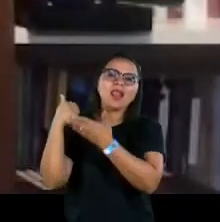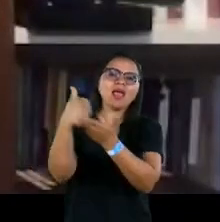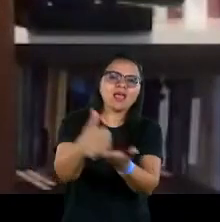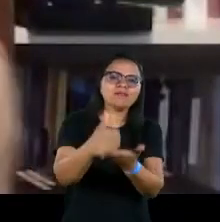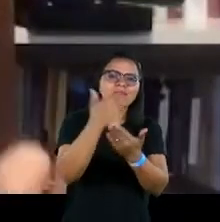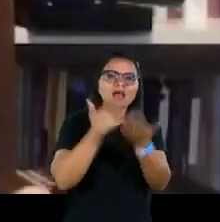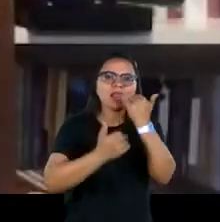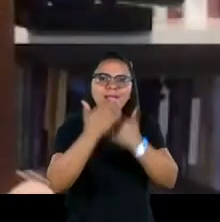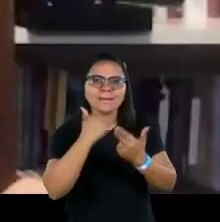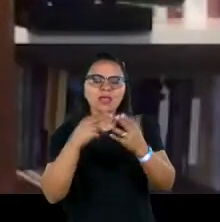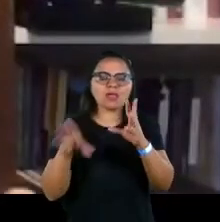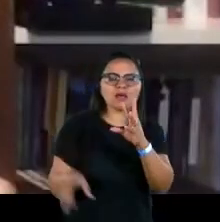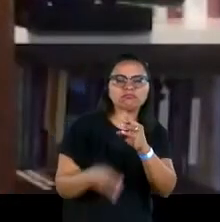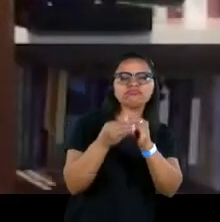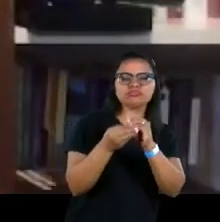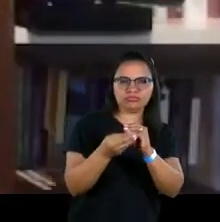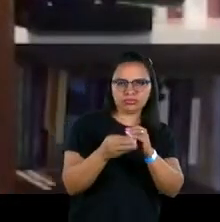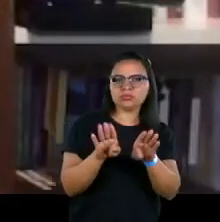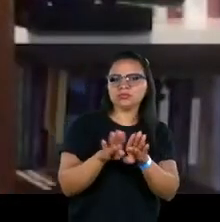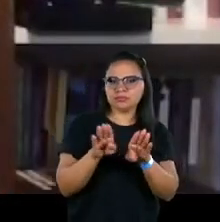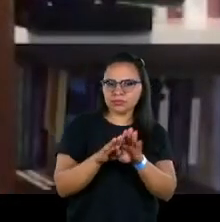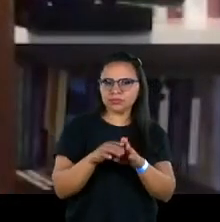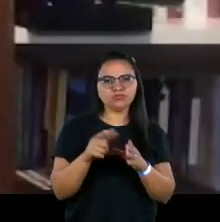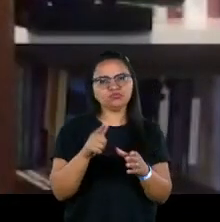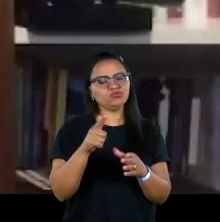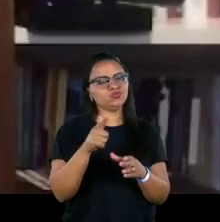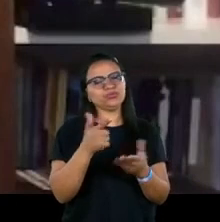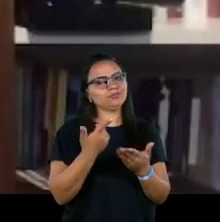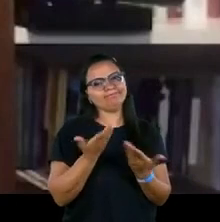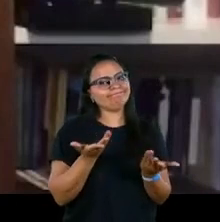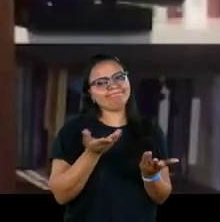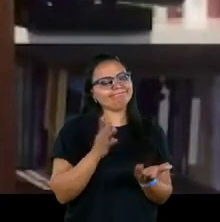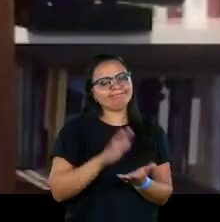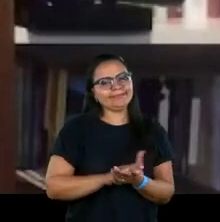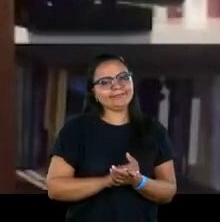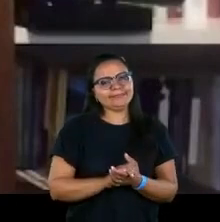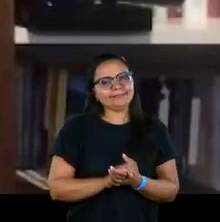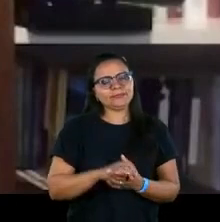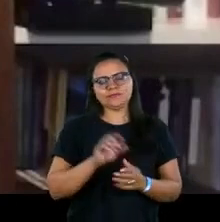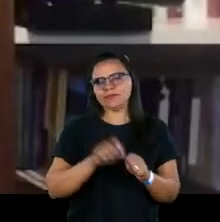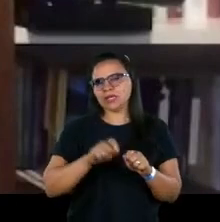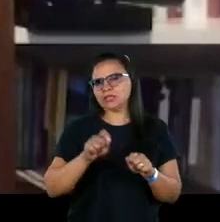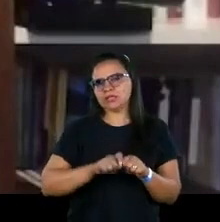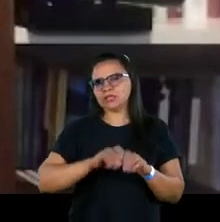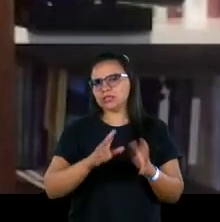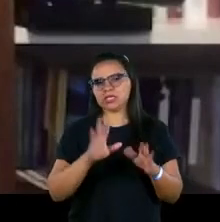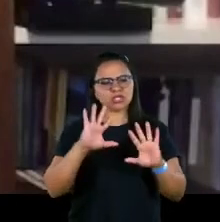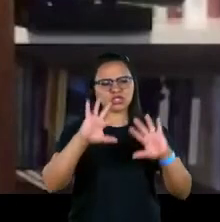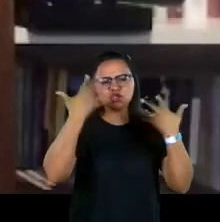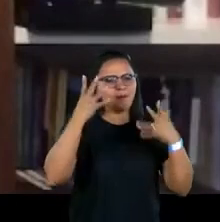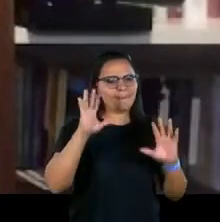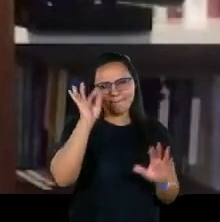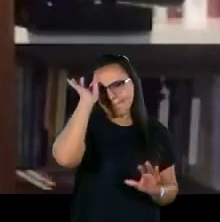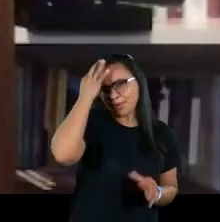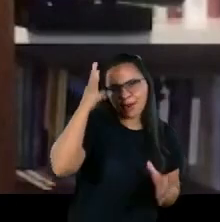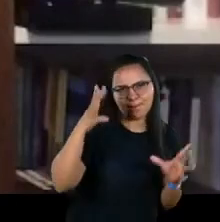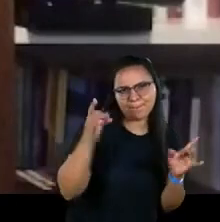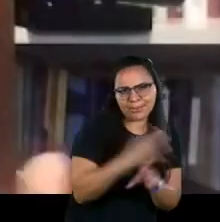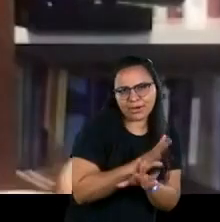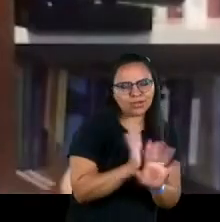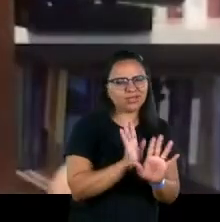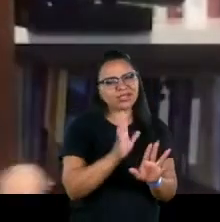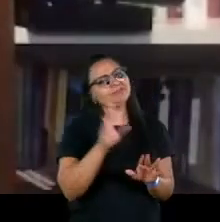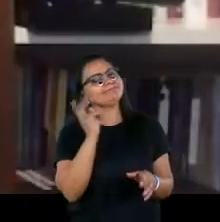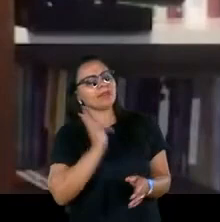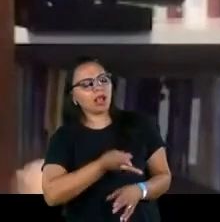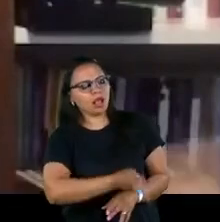alimento. Complementarmente, inclusive, não tínhamos a pretensão de fazer uma solução definitiva para ninguém, mas era uma